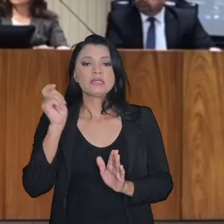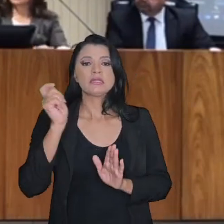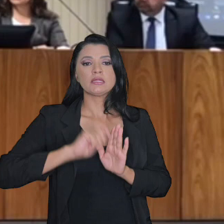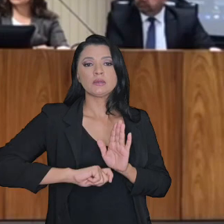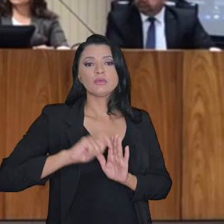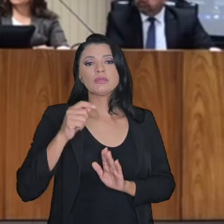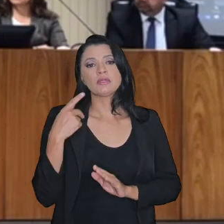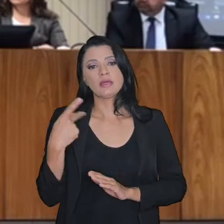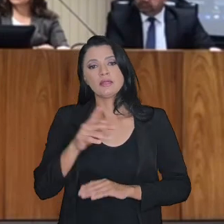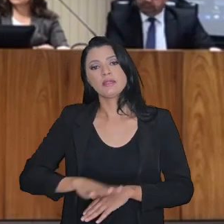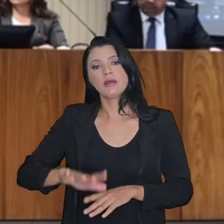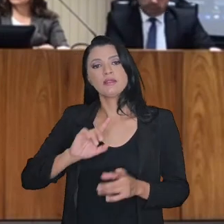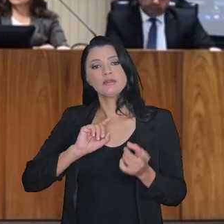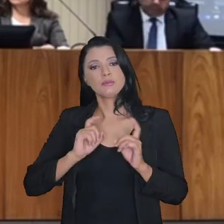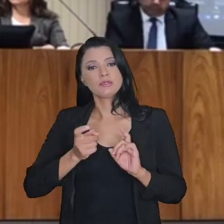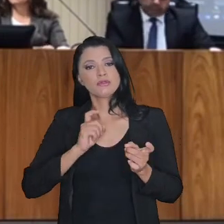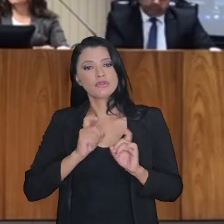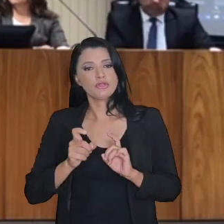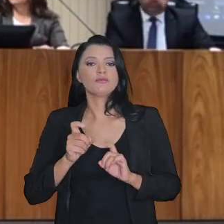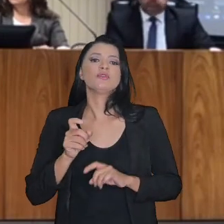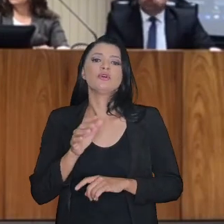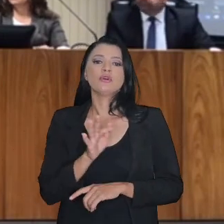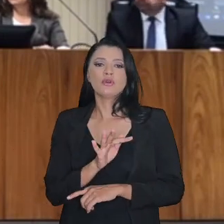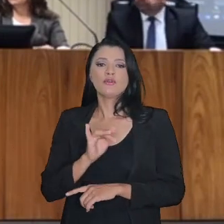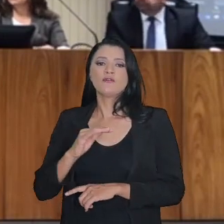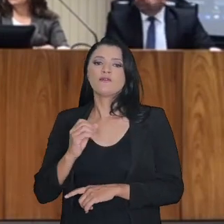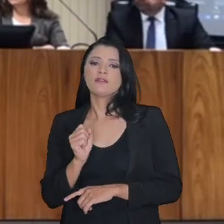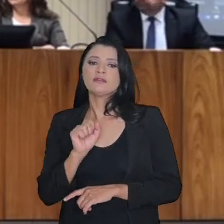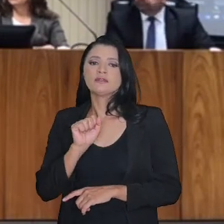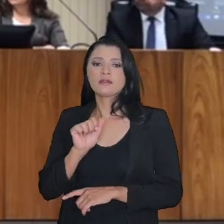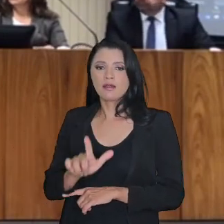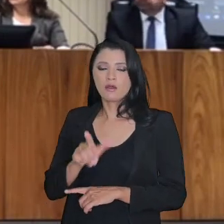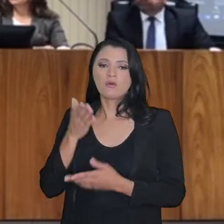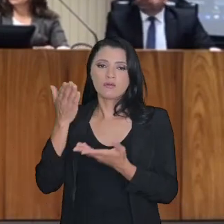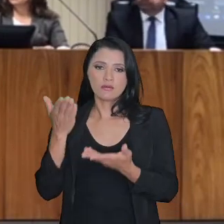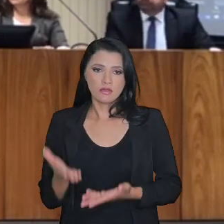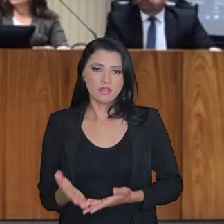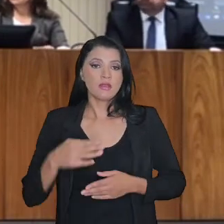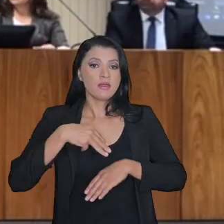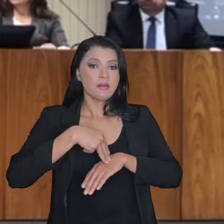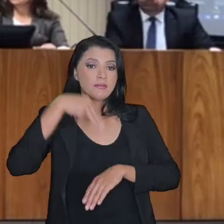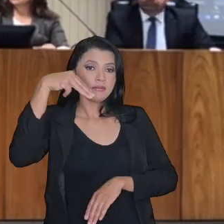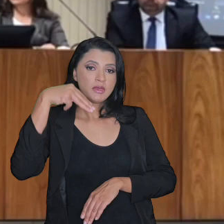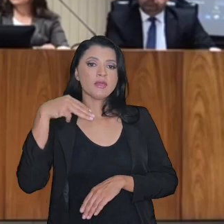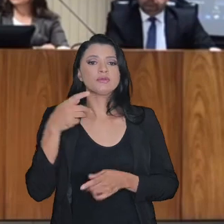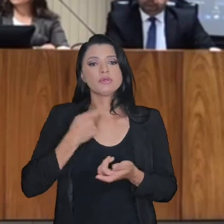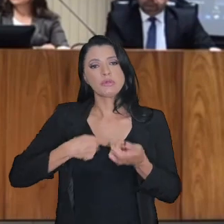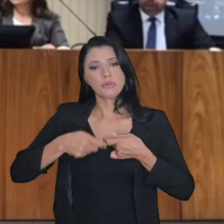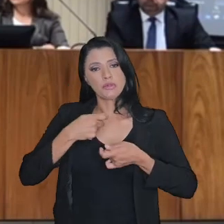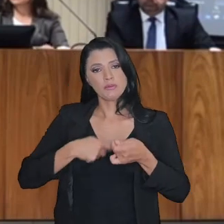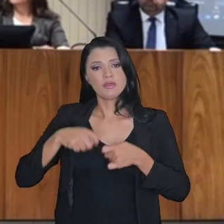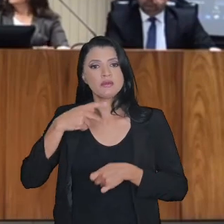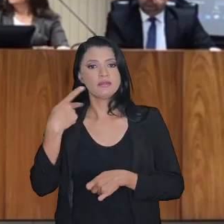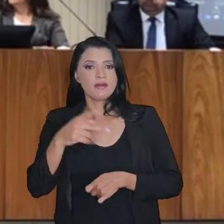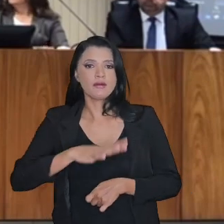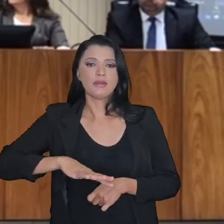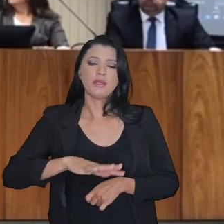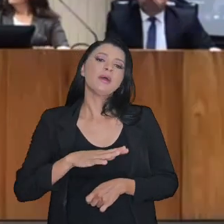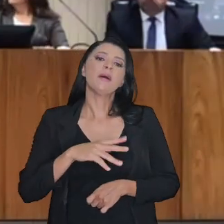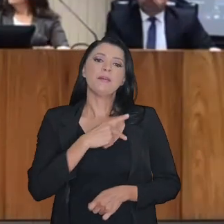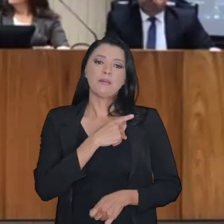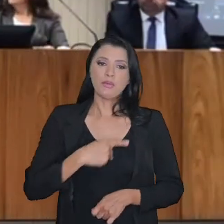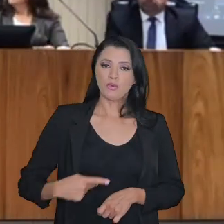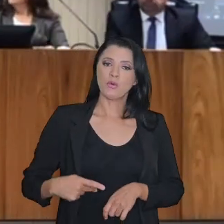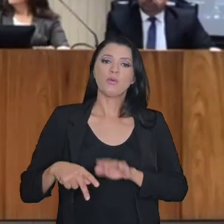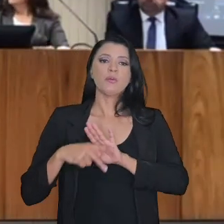fiscal. O doutor Sandro Serpa é mestre em economia do setor público pela Universidade de Brasília, especialista em direito